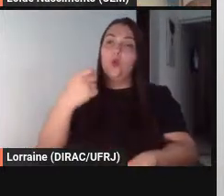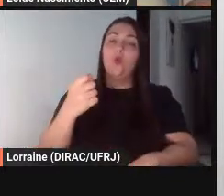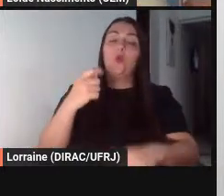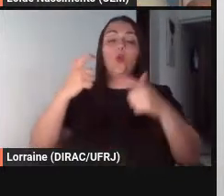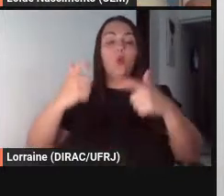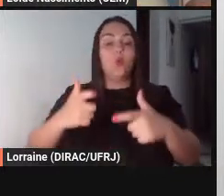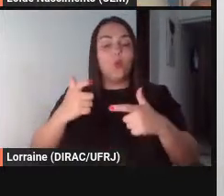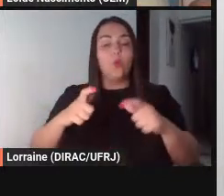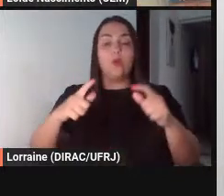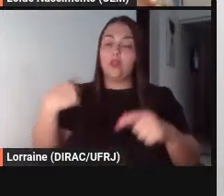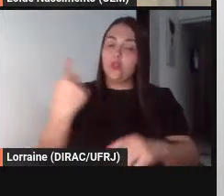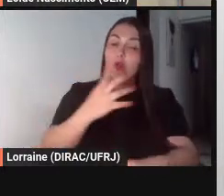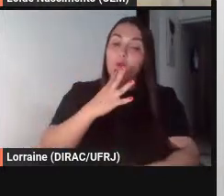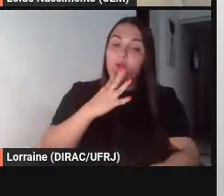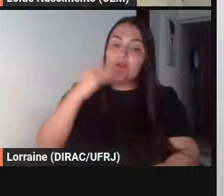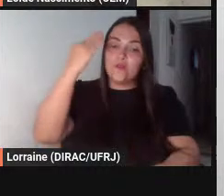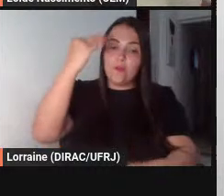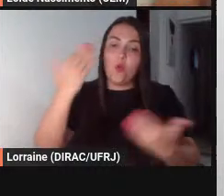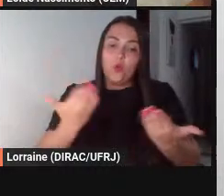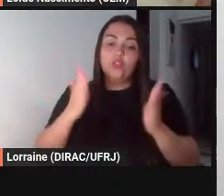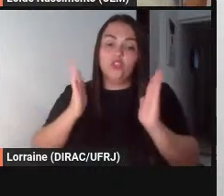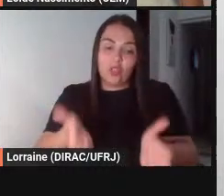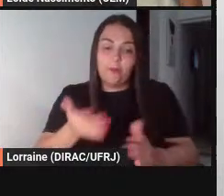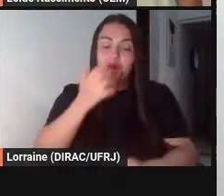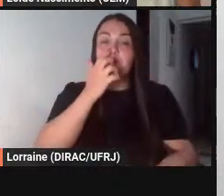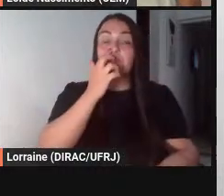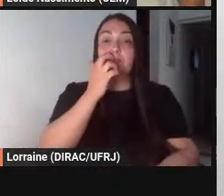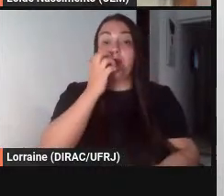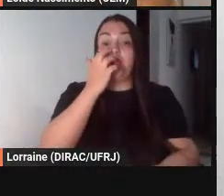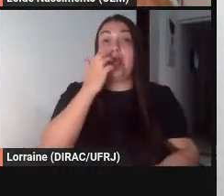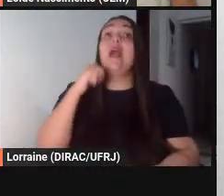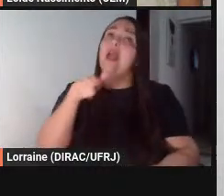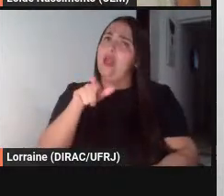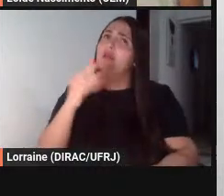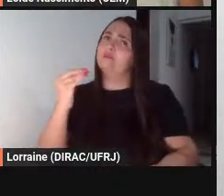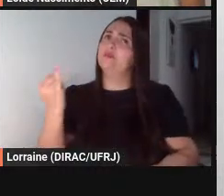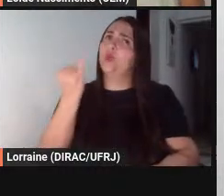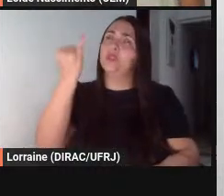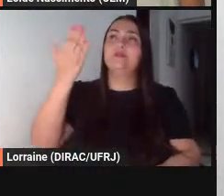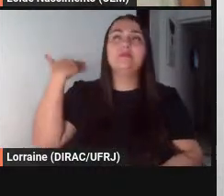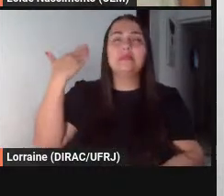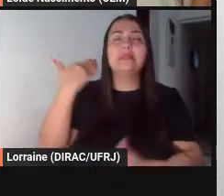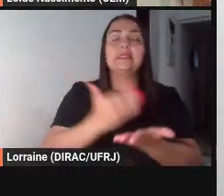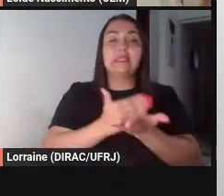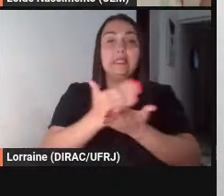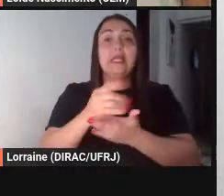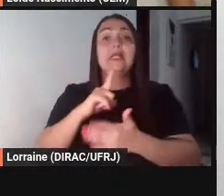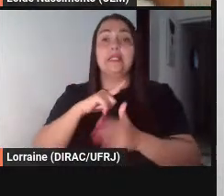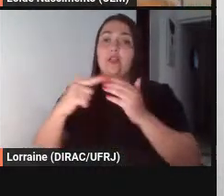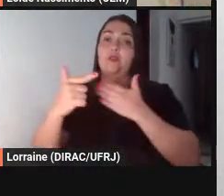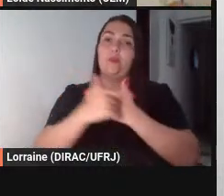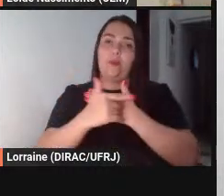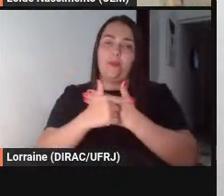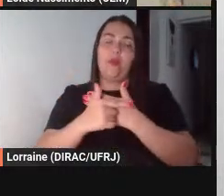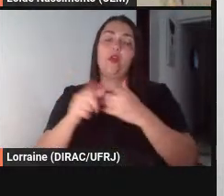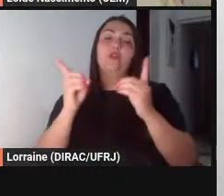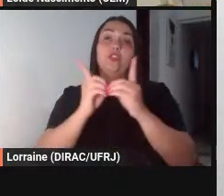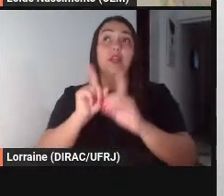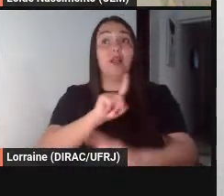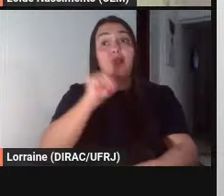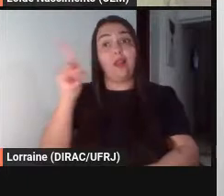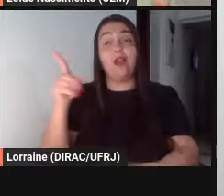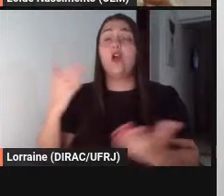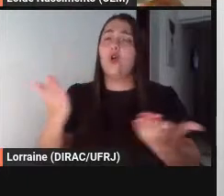que a gente conhece hoje né ela foi útil lá no começo cumpriu um papel didático lá e hoje ela continua